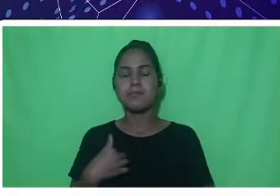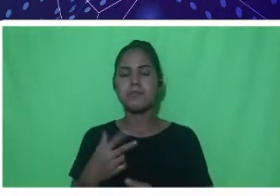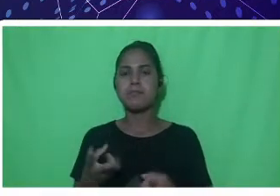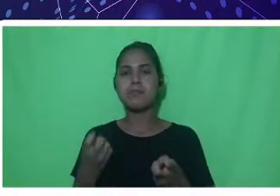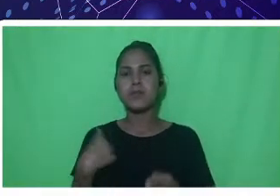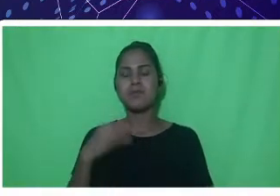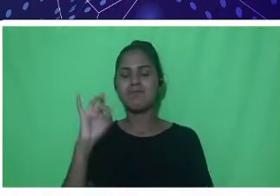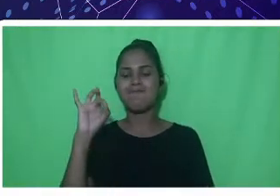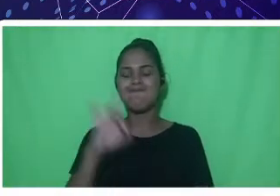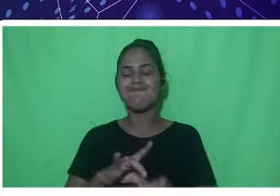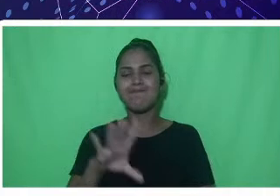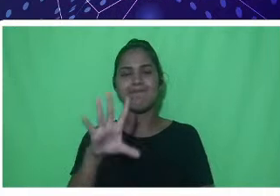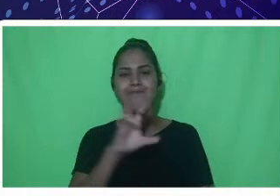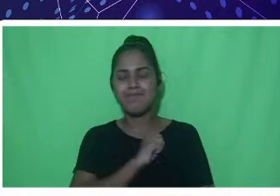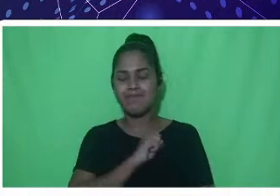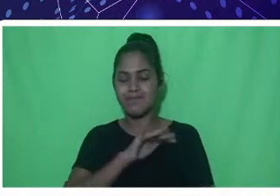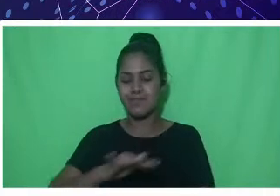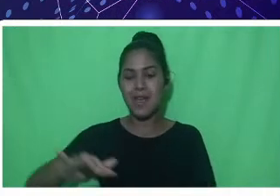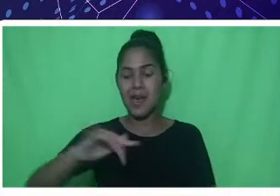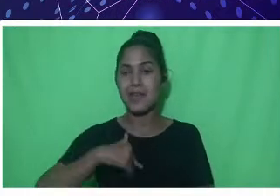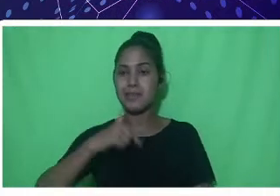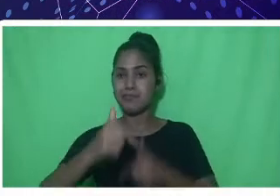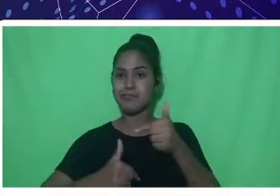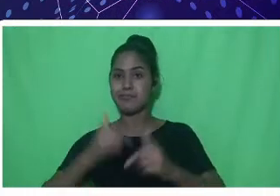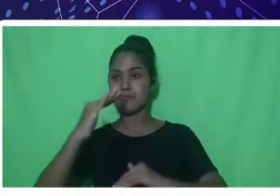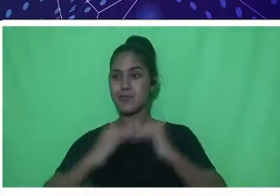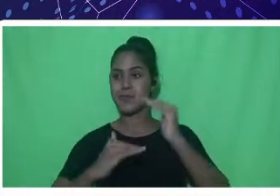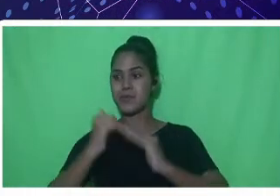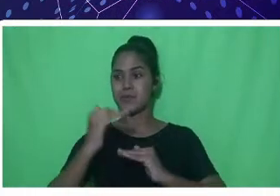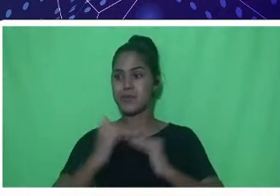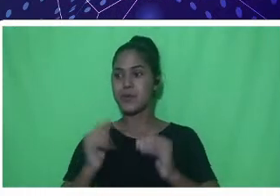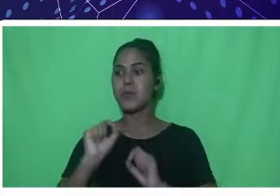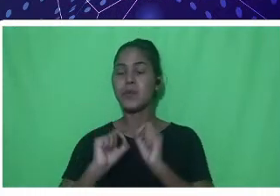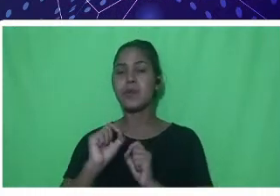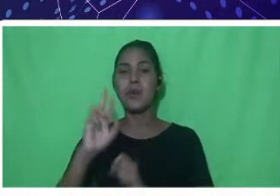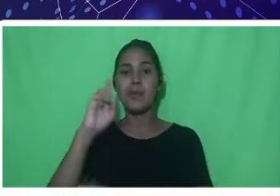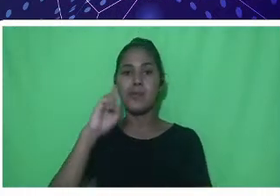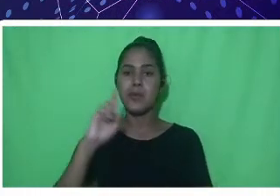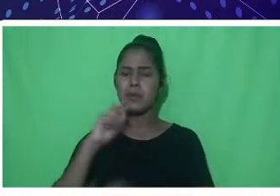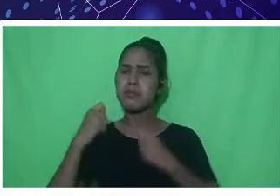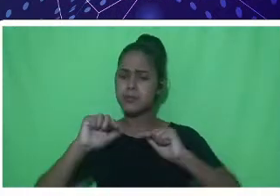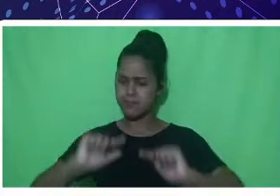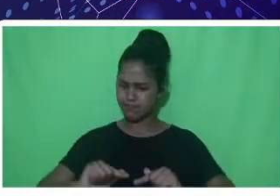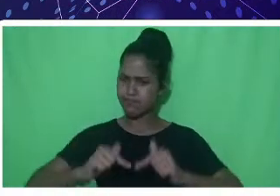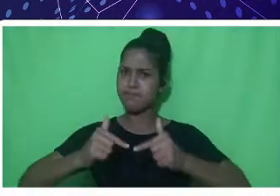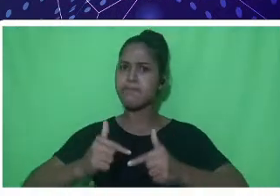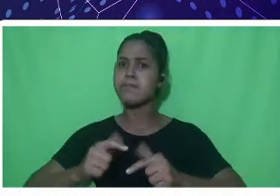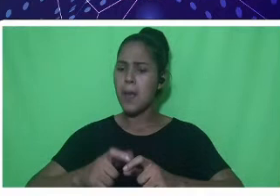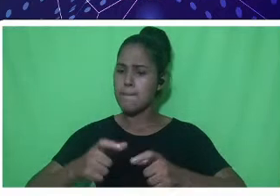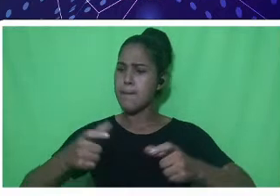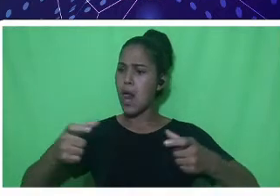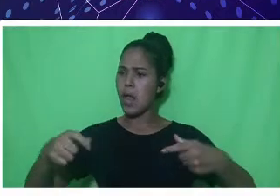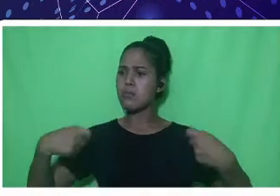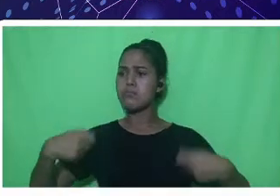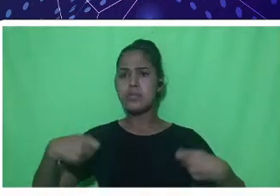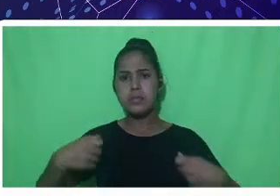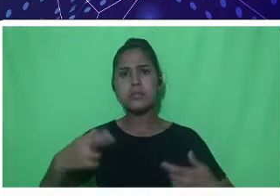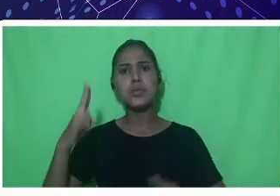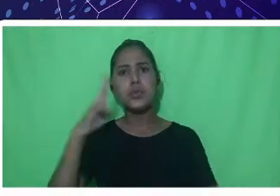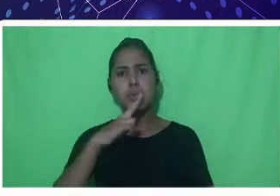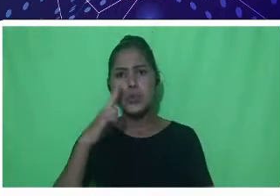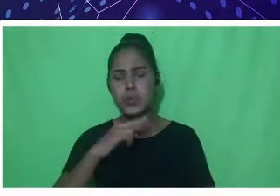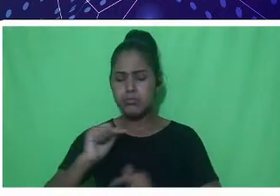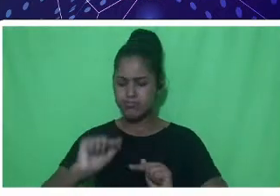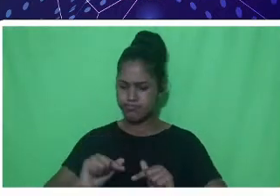eu gosto da área que eu escolhi, que Rondônia precisa continuar crescendo na produção do tambaqui, no nosso